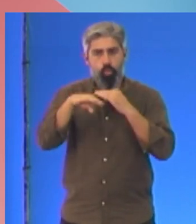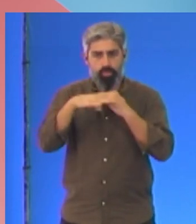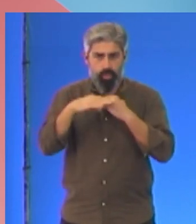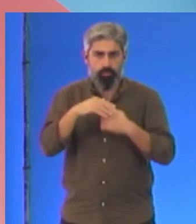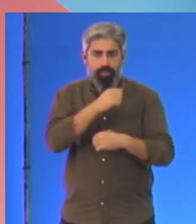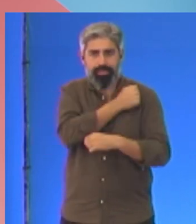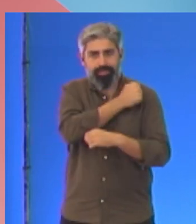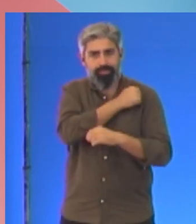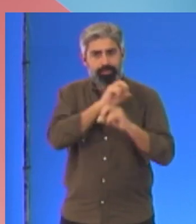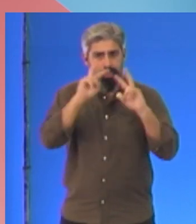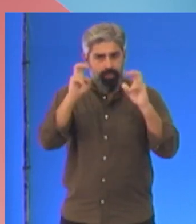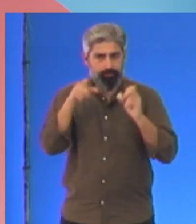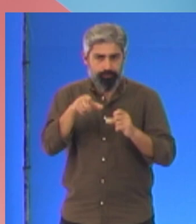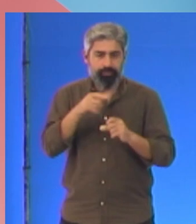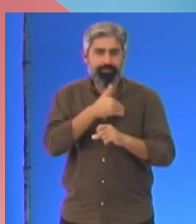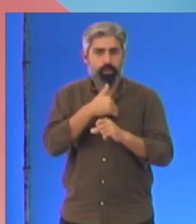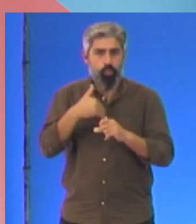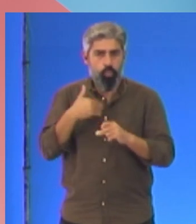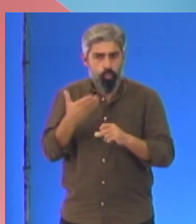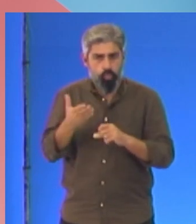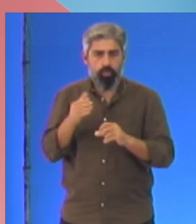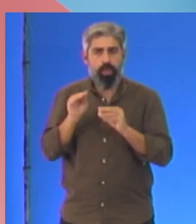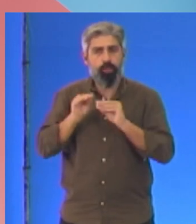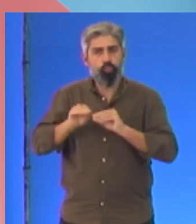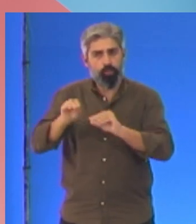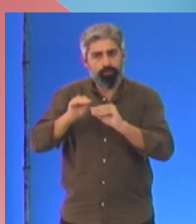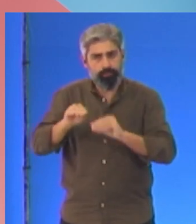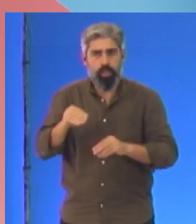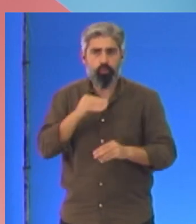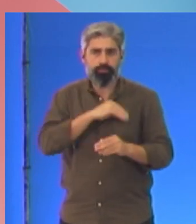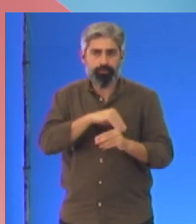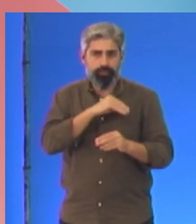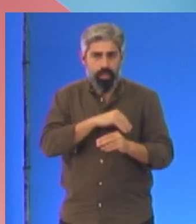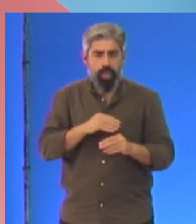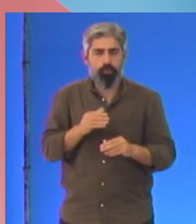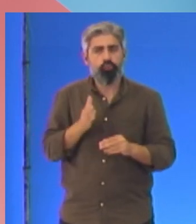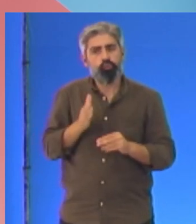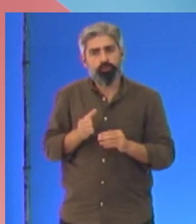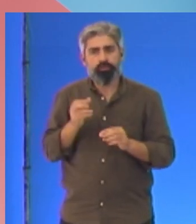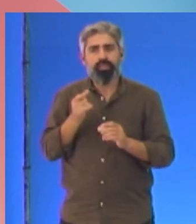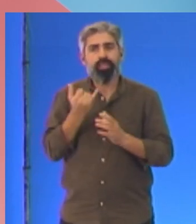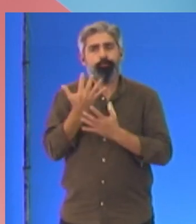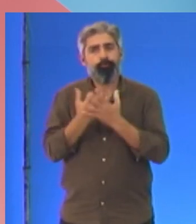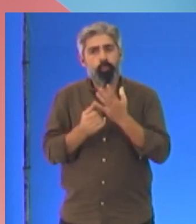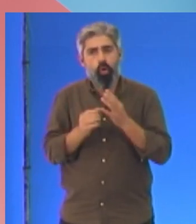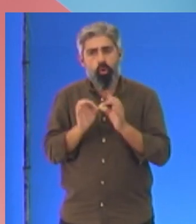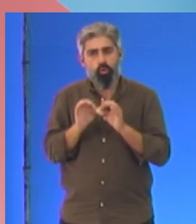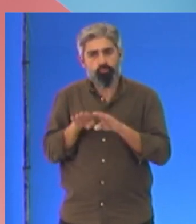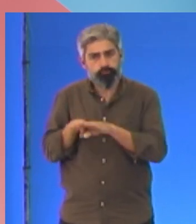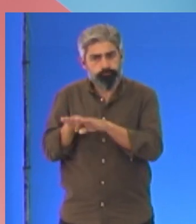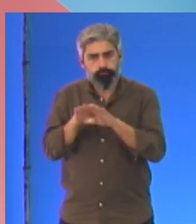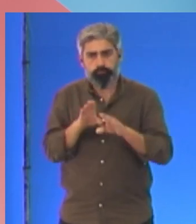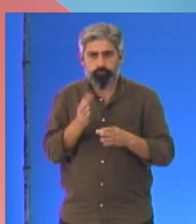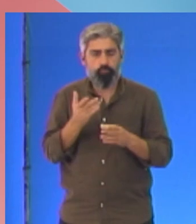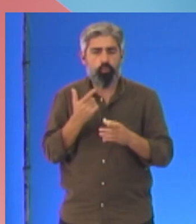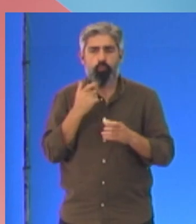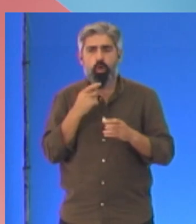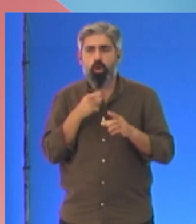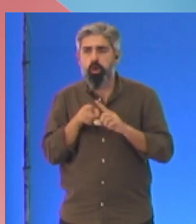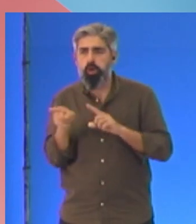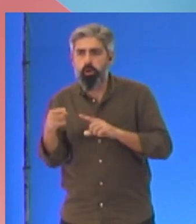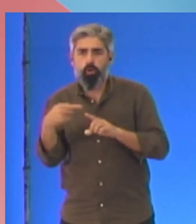habitação, saúde, educação, salário, justiça nos impostos. Não há atalhos.